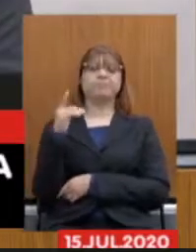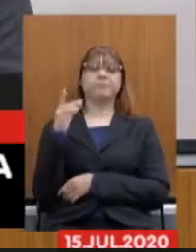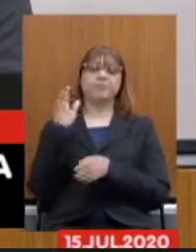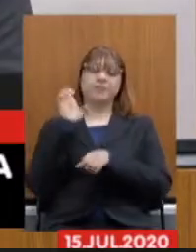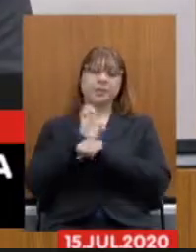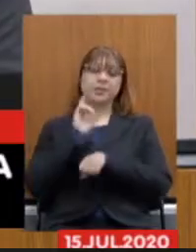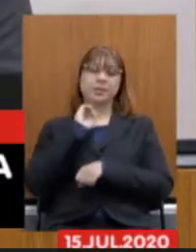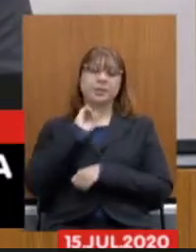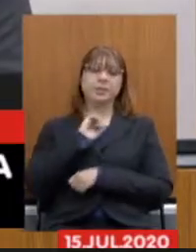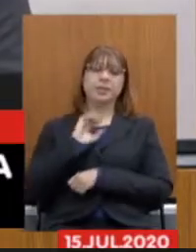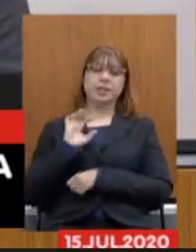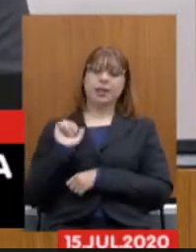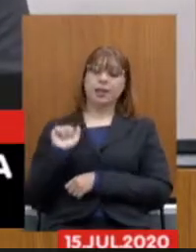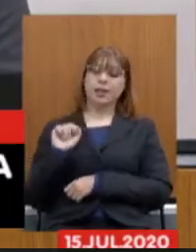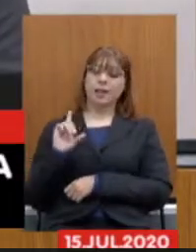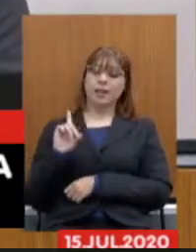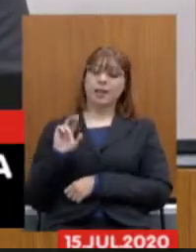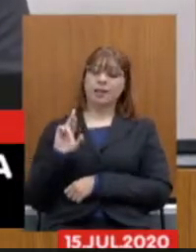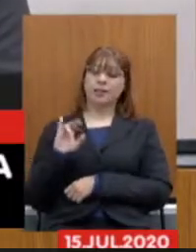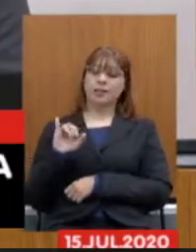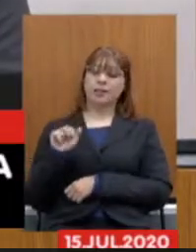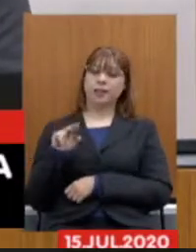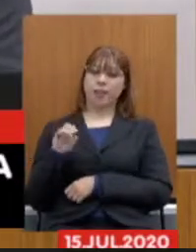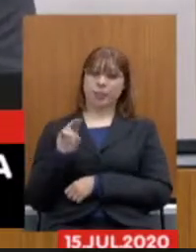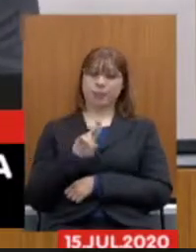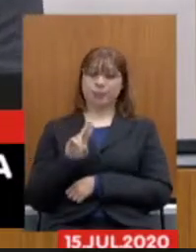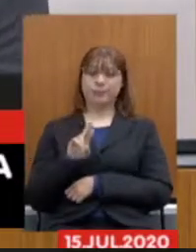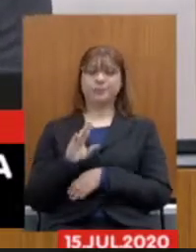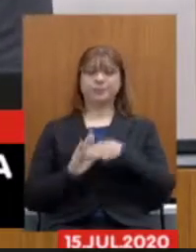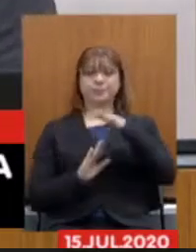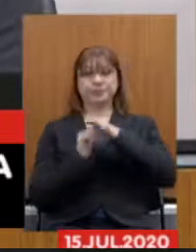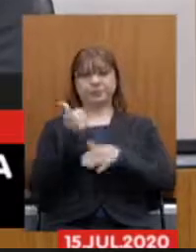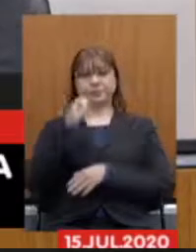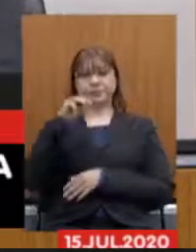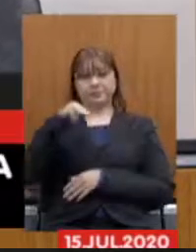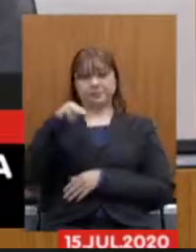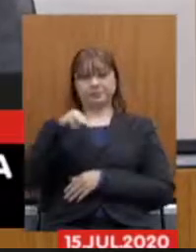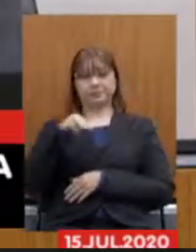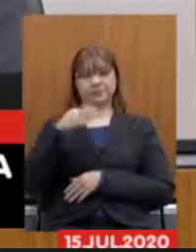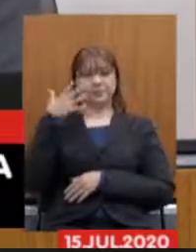Adriano Tostes de Macedo que disporá de 15 minutos para sua exposição